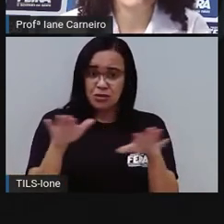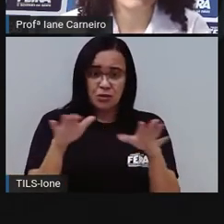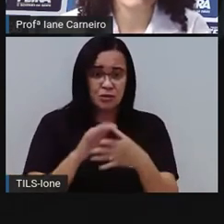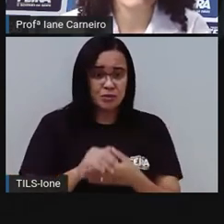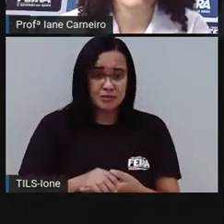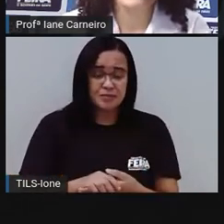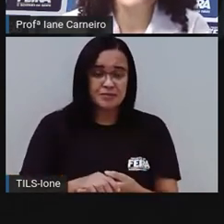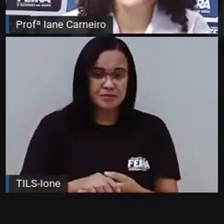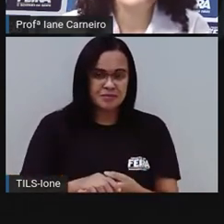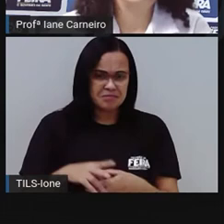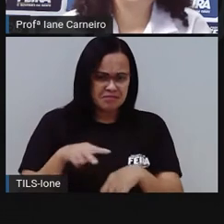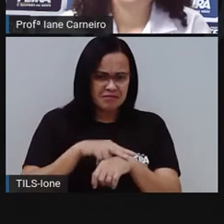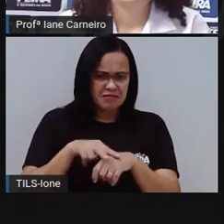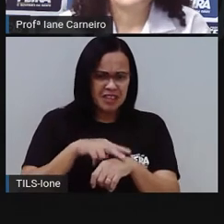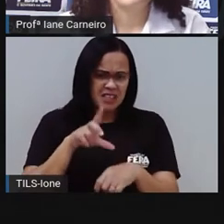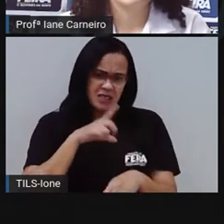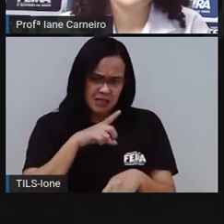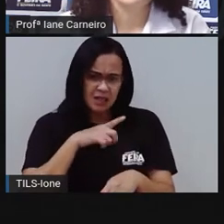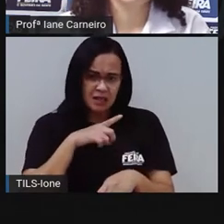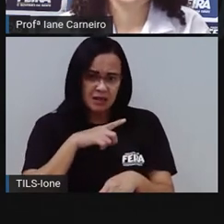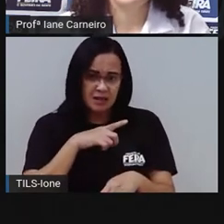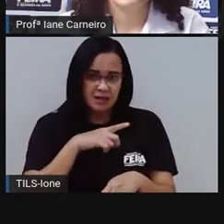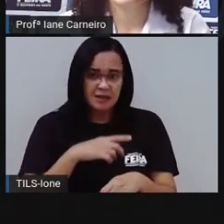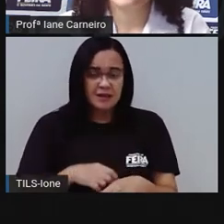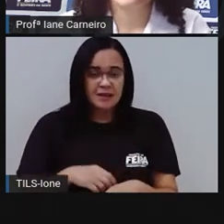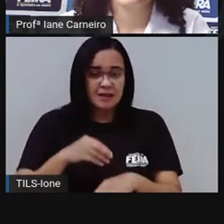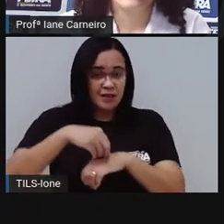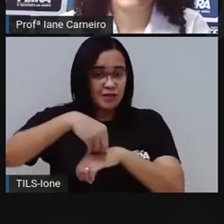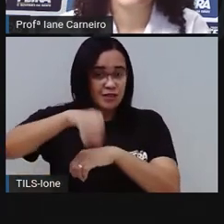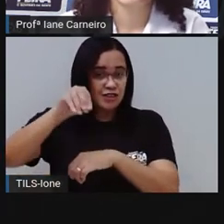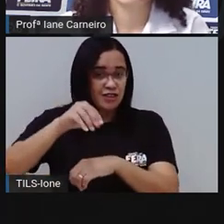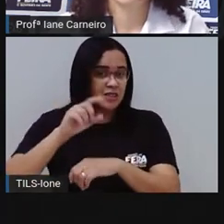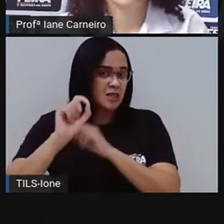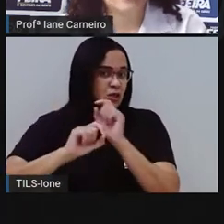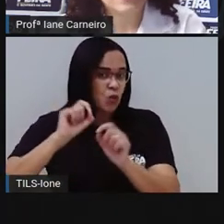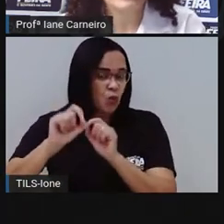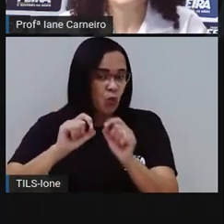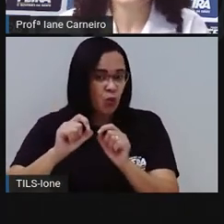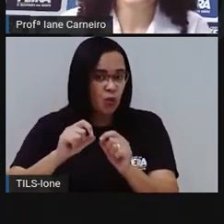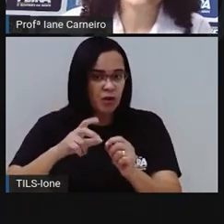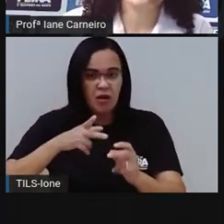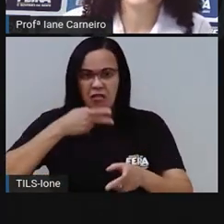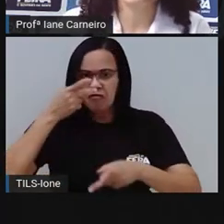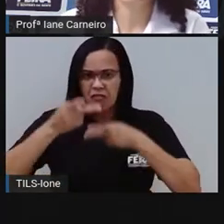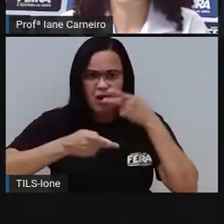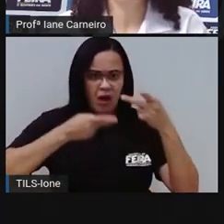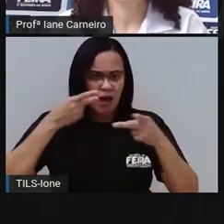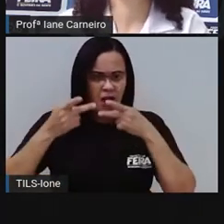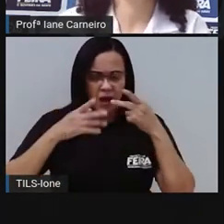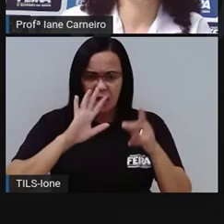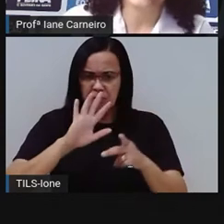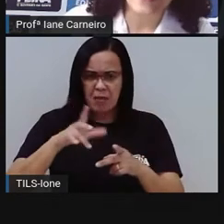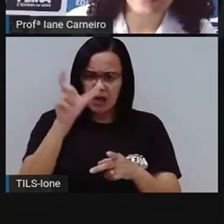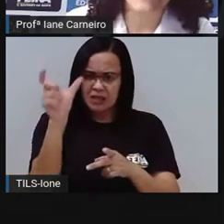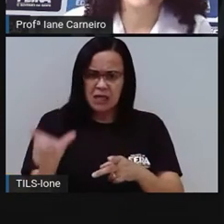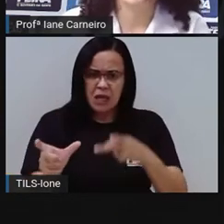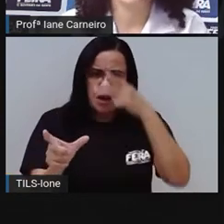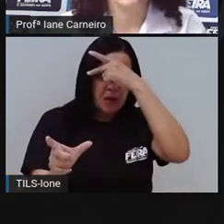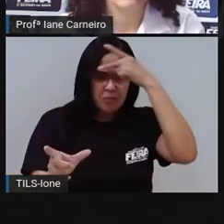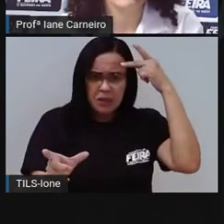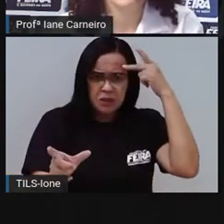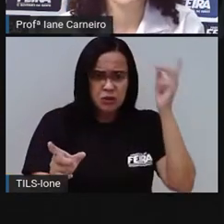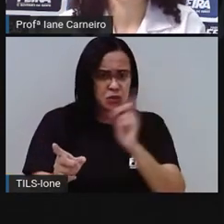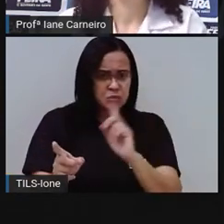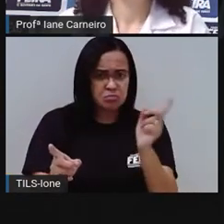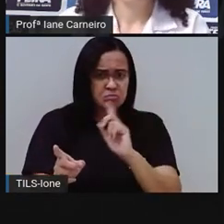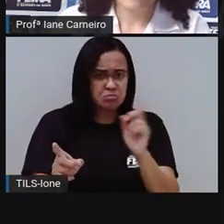bichinho que é verde? Agora outra dica. Essa vai ajudar. Fala e não é gente. Que bichinho é que fala, mas não é